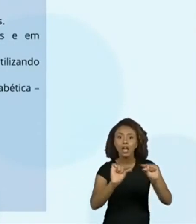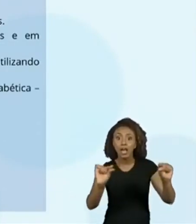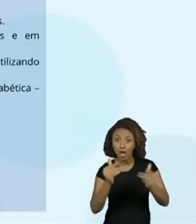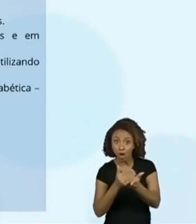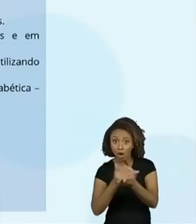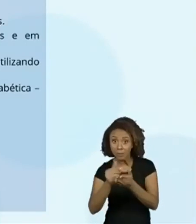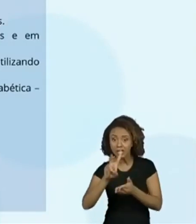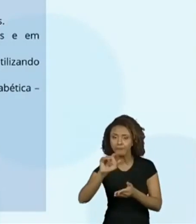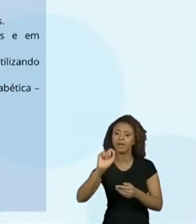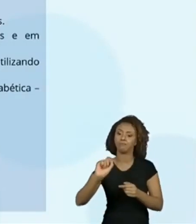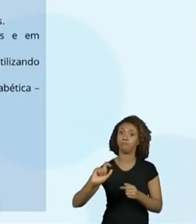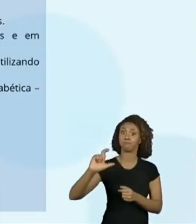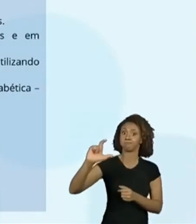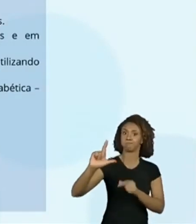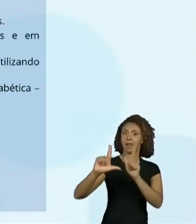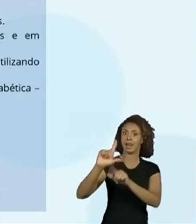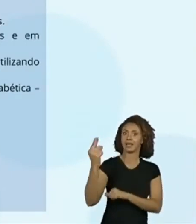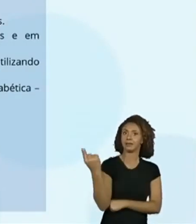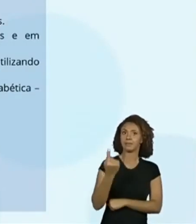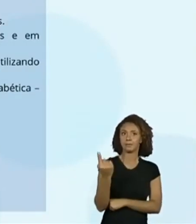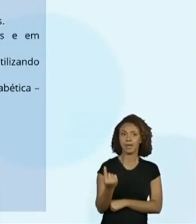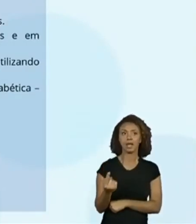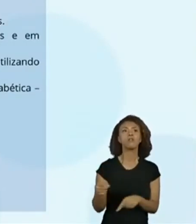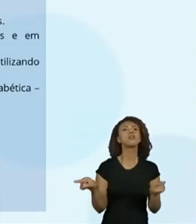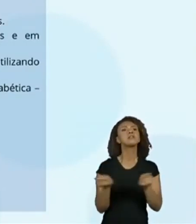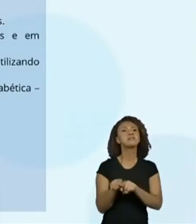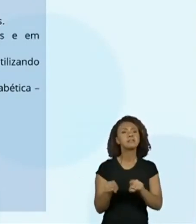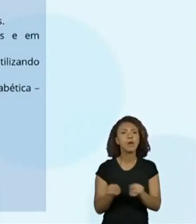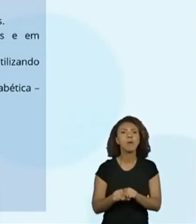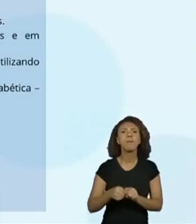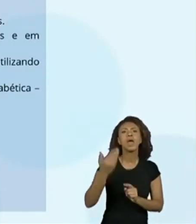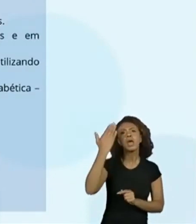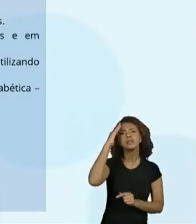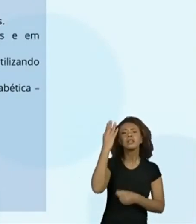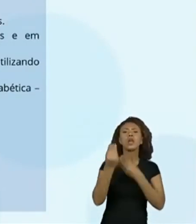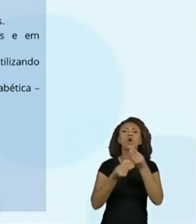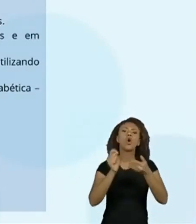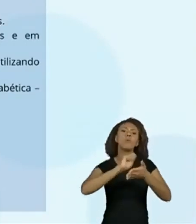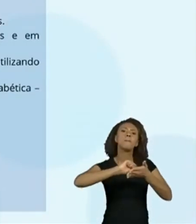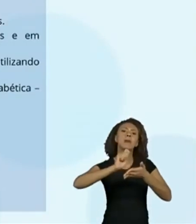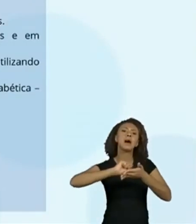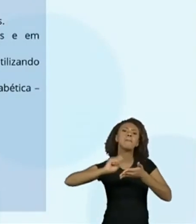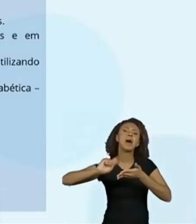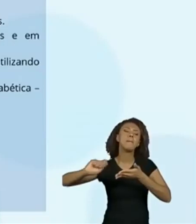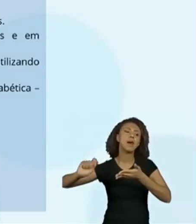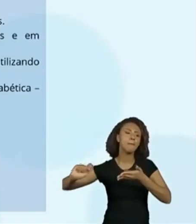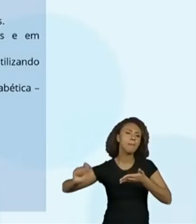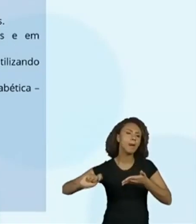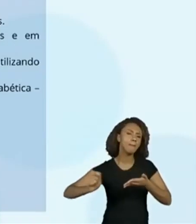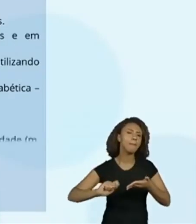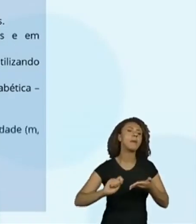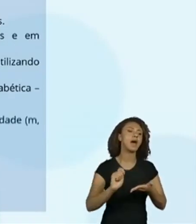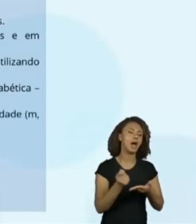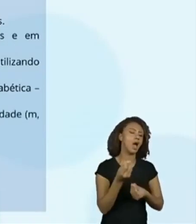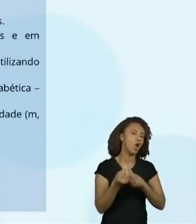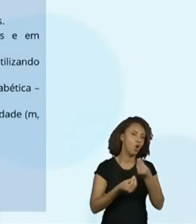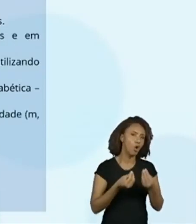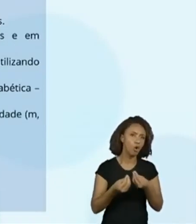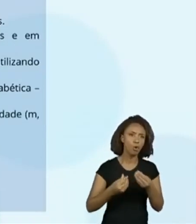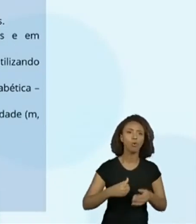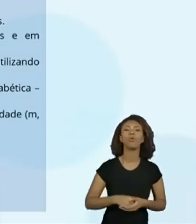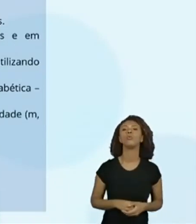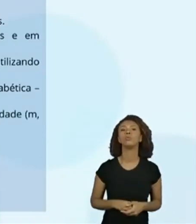Uma retomada com uma habilidade do primeiro, que é compreender as noções do sistema de escrita alfabética, segmentos sonoros e letras.